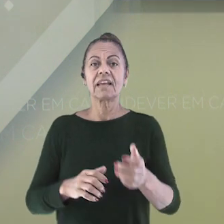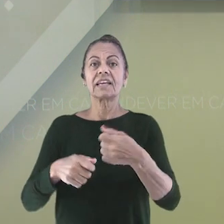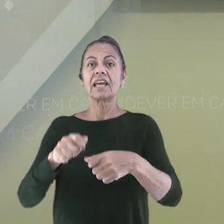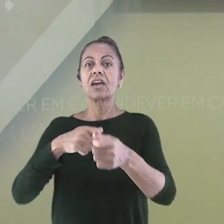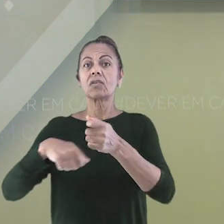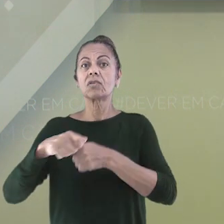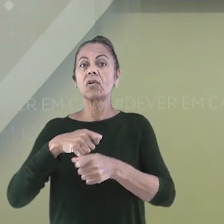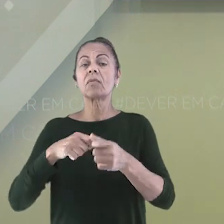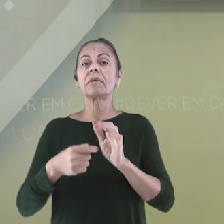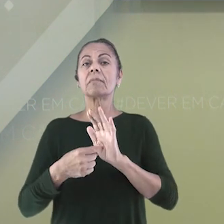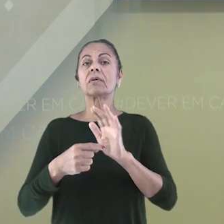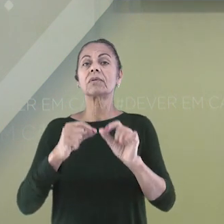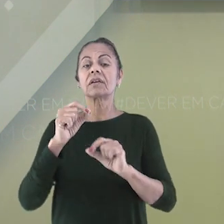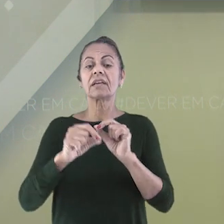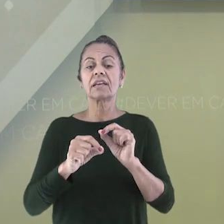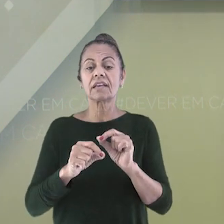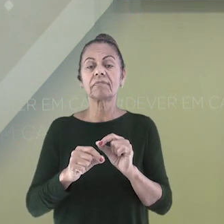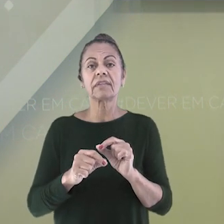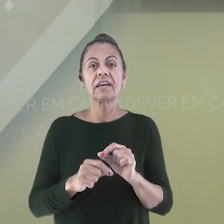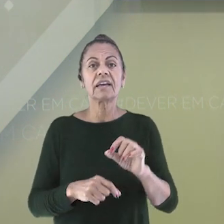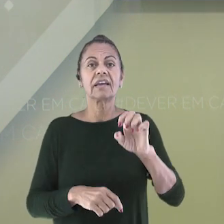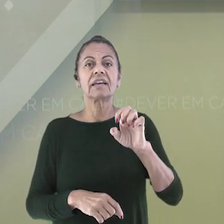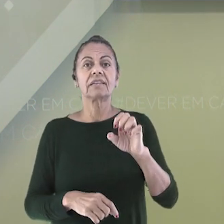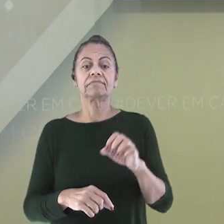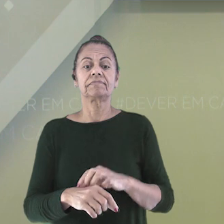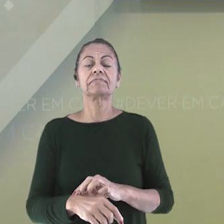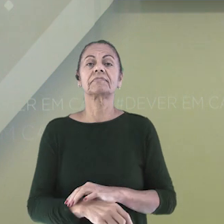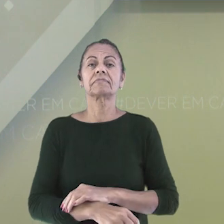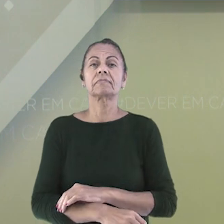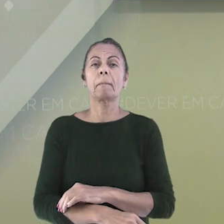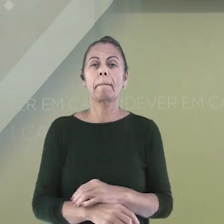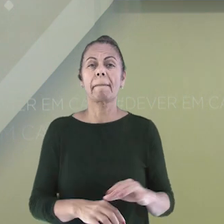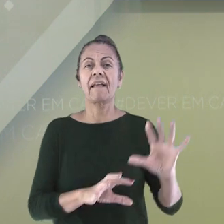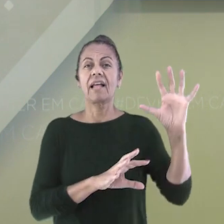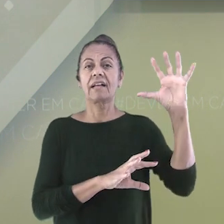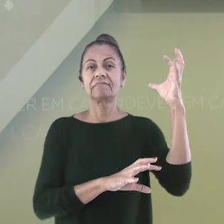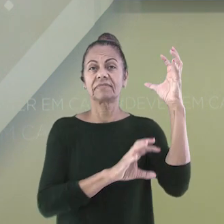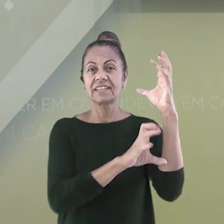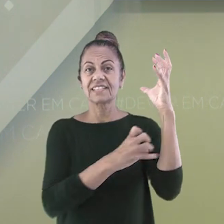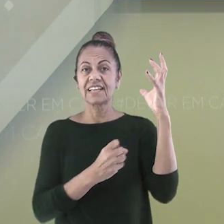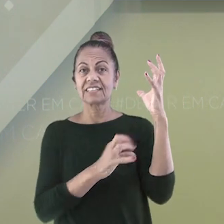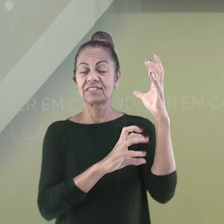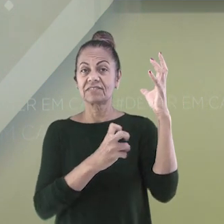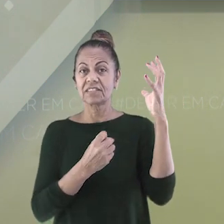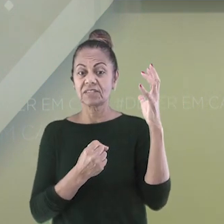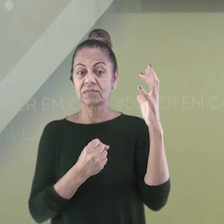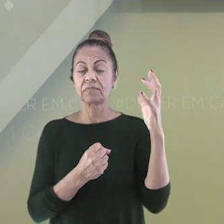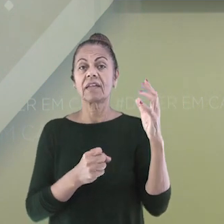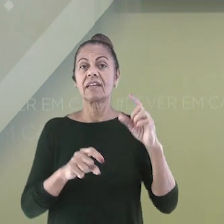prevalecem atividades de extrativismo mineral e vegetal, agropecuária e indústria.